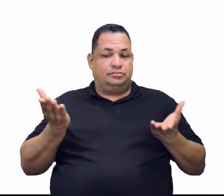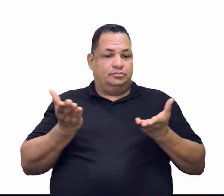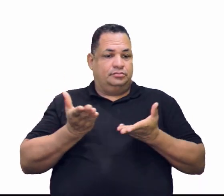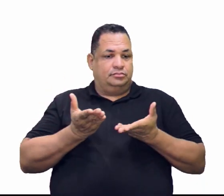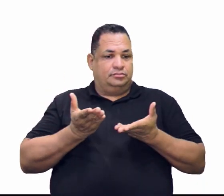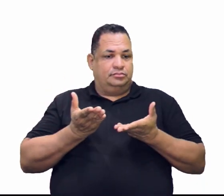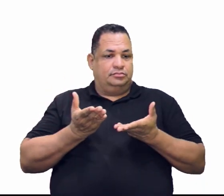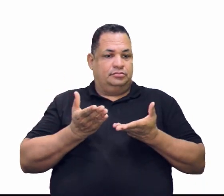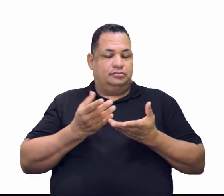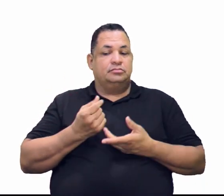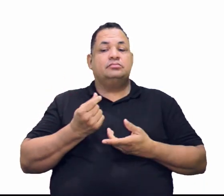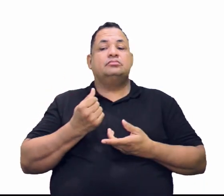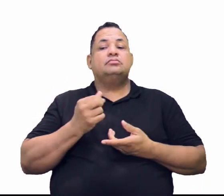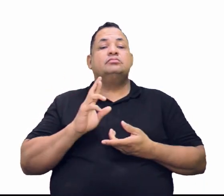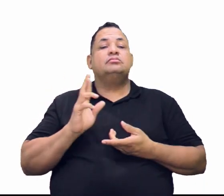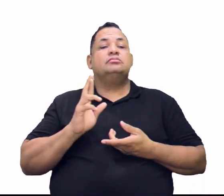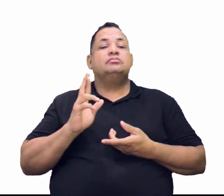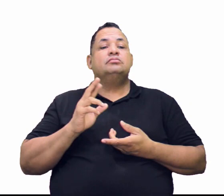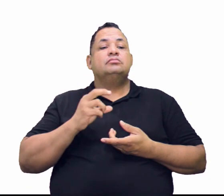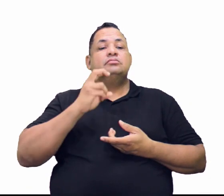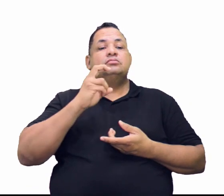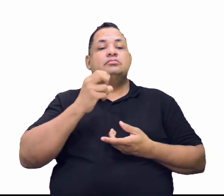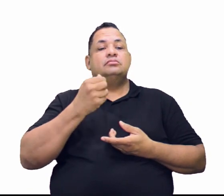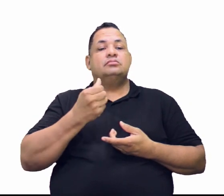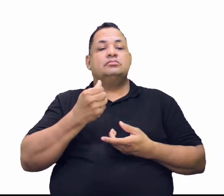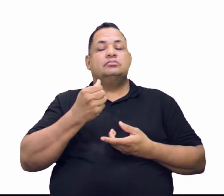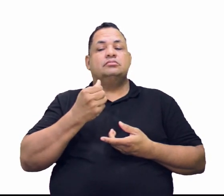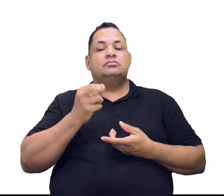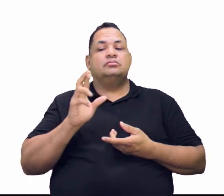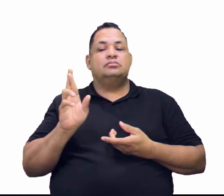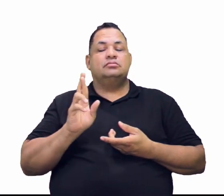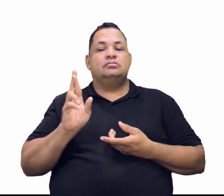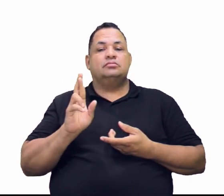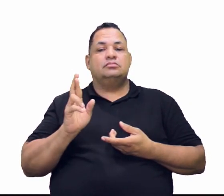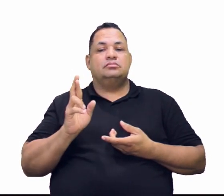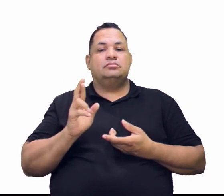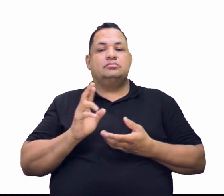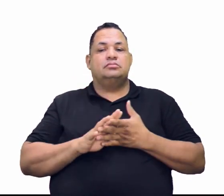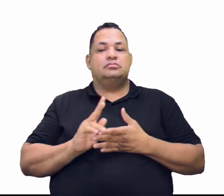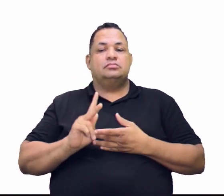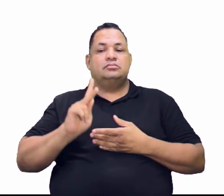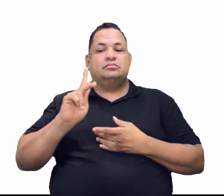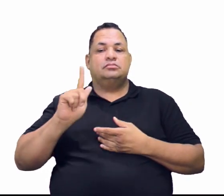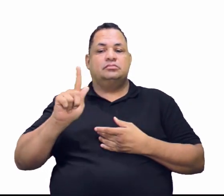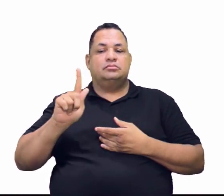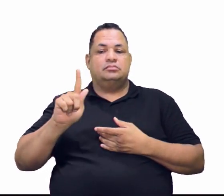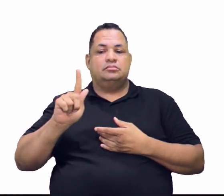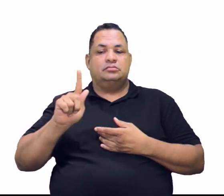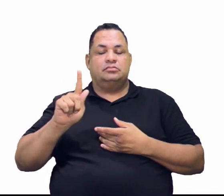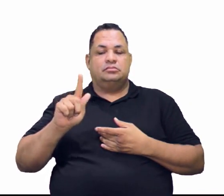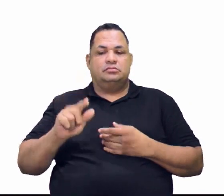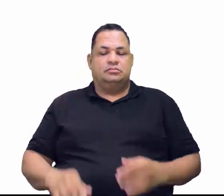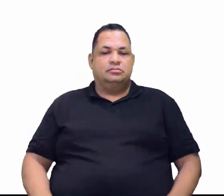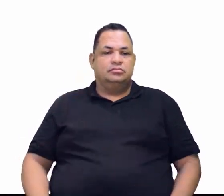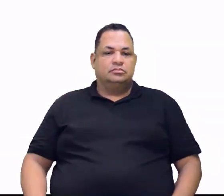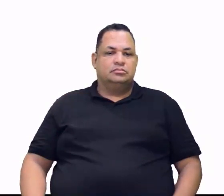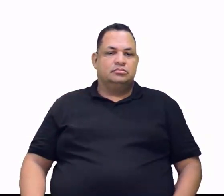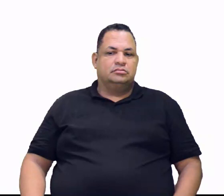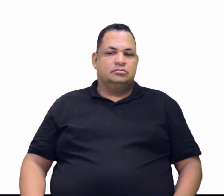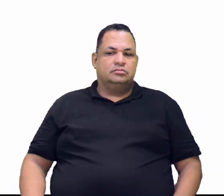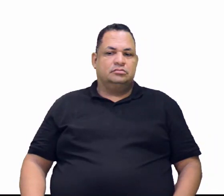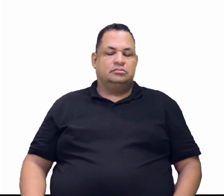Atualmente, olha aí o preço. Cinquenta e seis reais. Cinquenta quilo. O quilo.